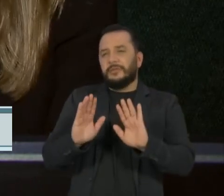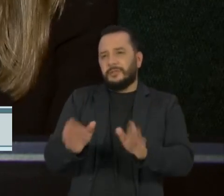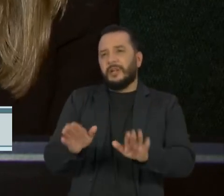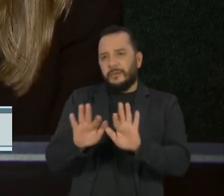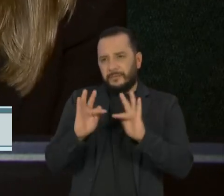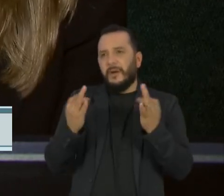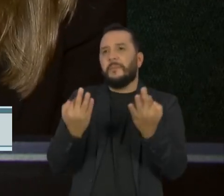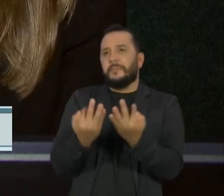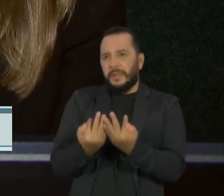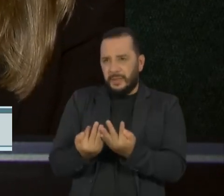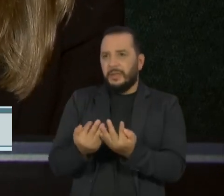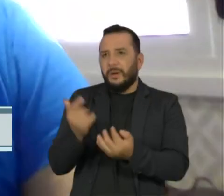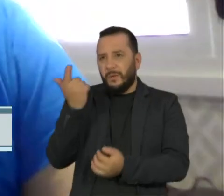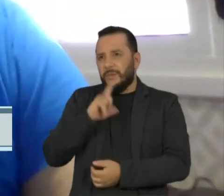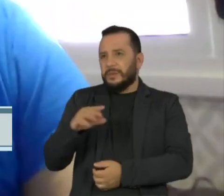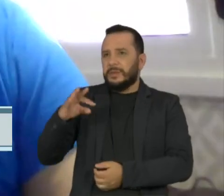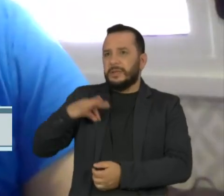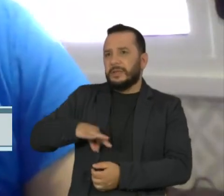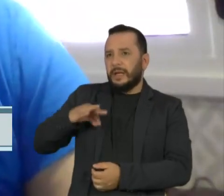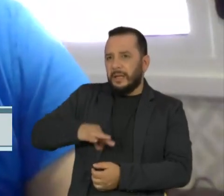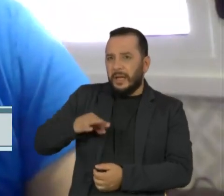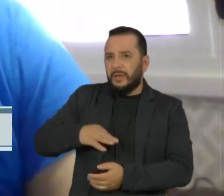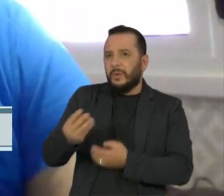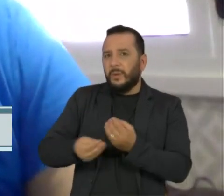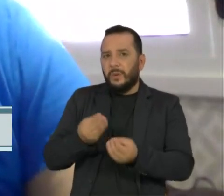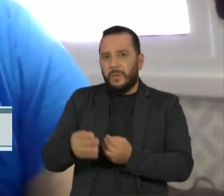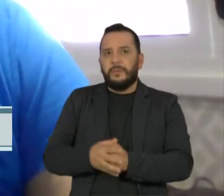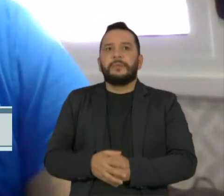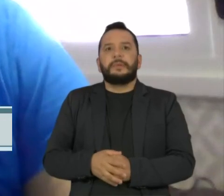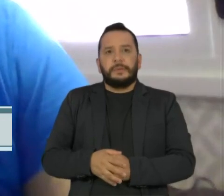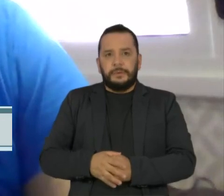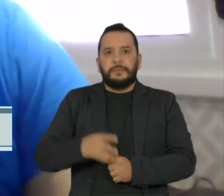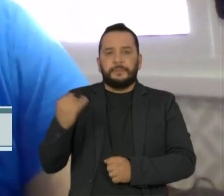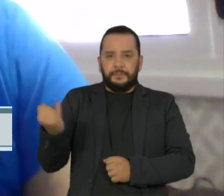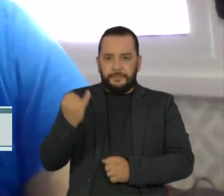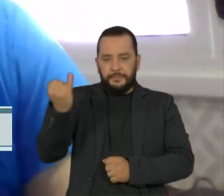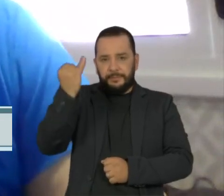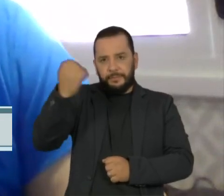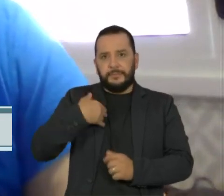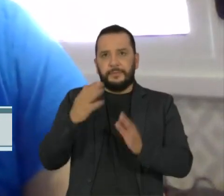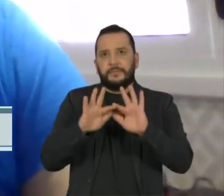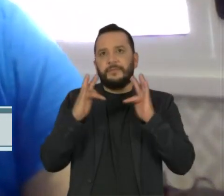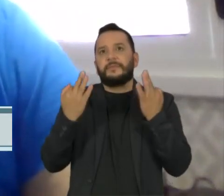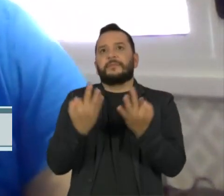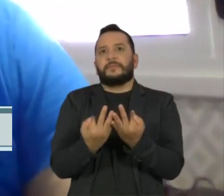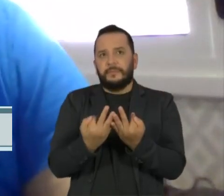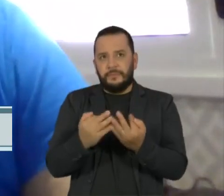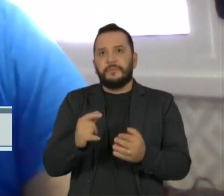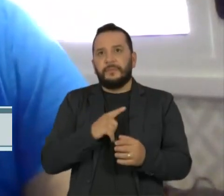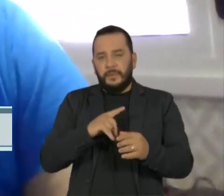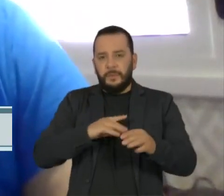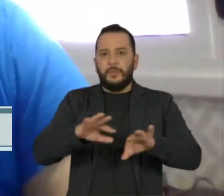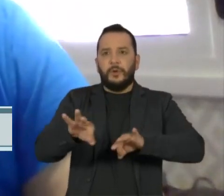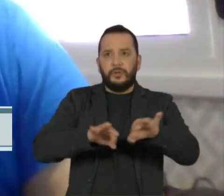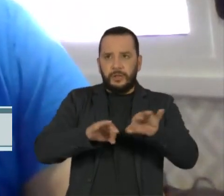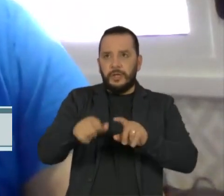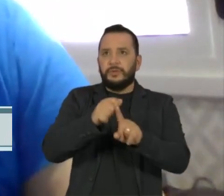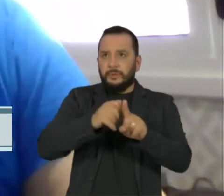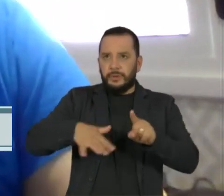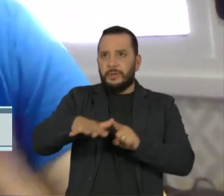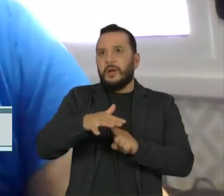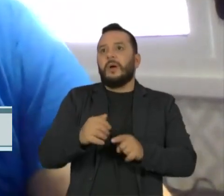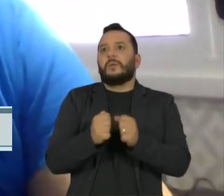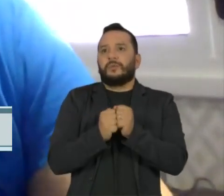de trabalho e de renda? Então, Vanessa, é muito importante que essas famílias estejam incluídas em programas